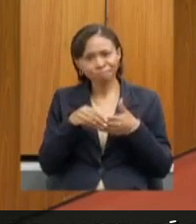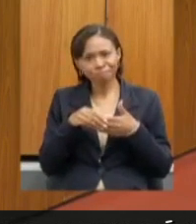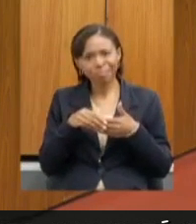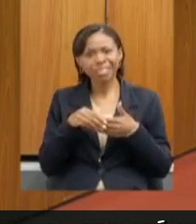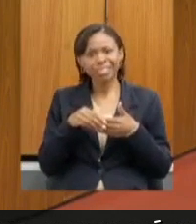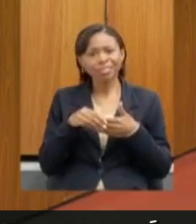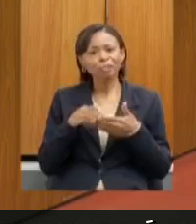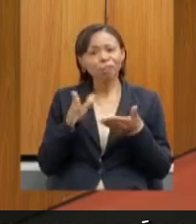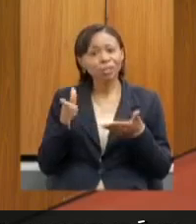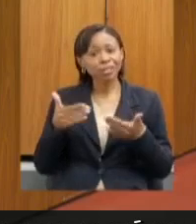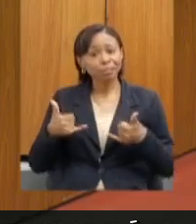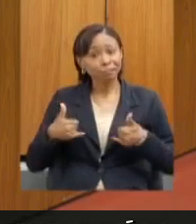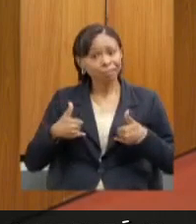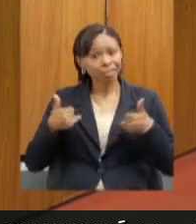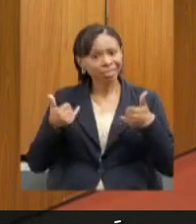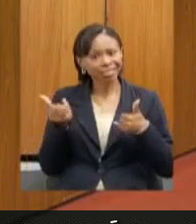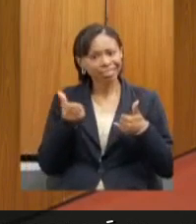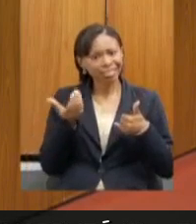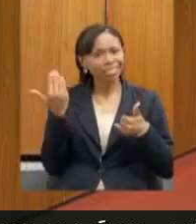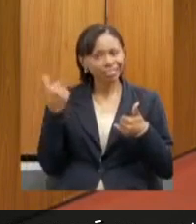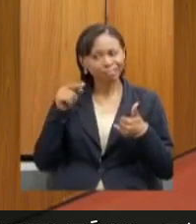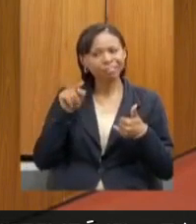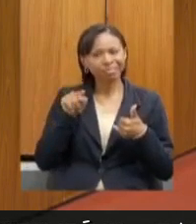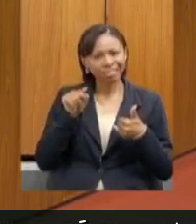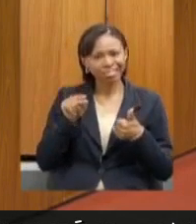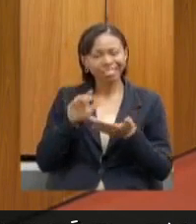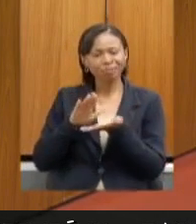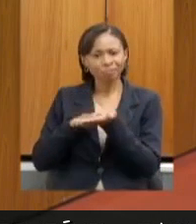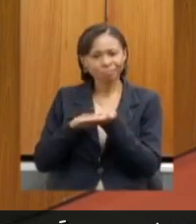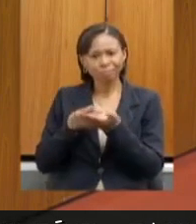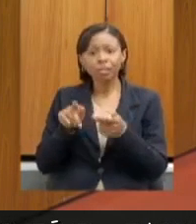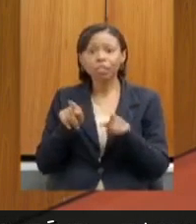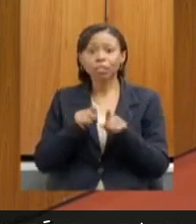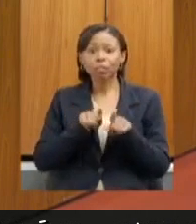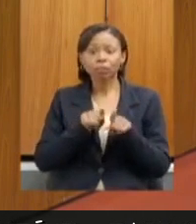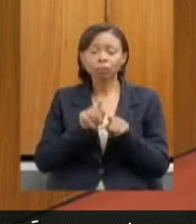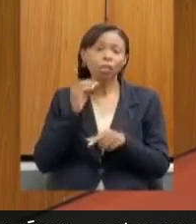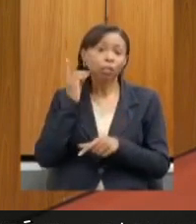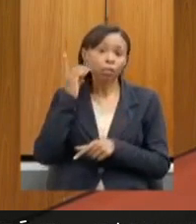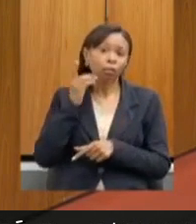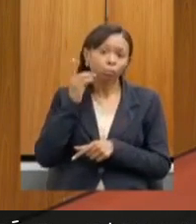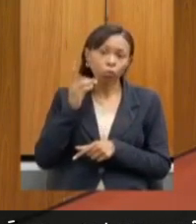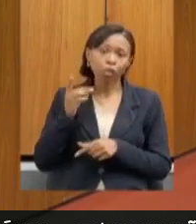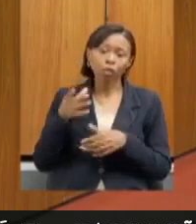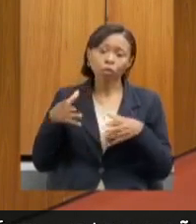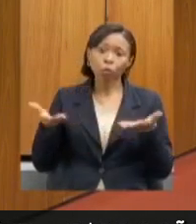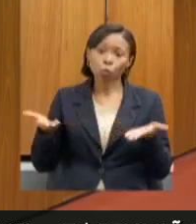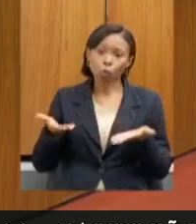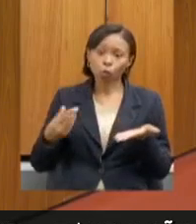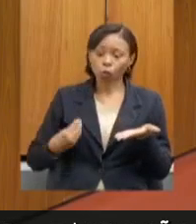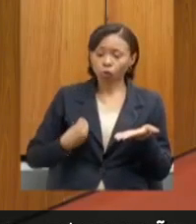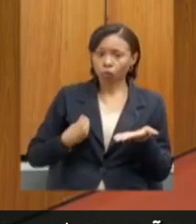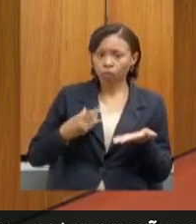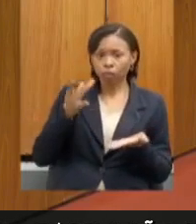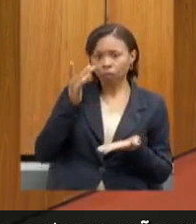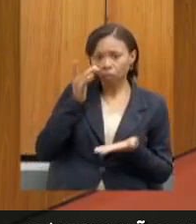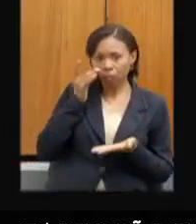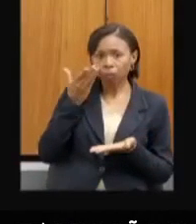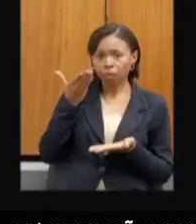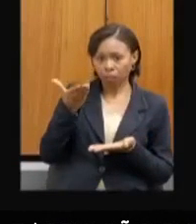aniversário ocorrido na última sexta-feira. Queria cumprimentar os deputados que se fazem presentes fisicamente na reunião,